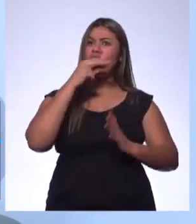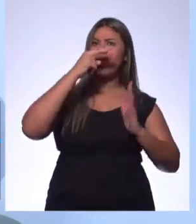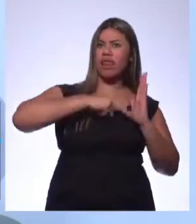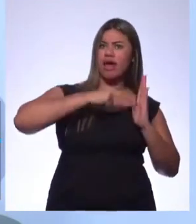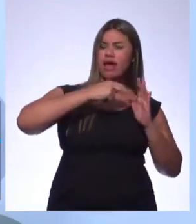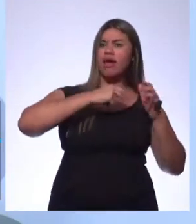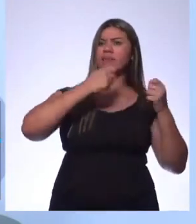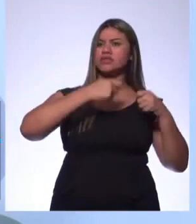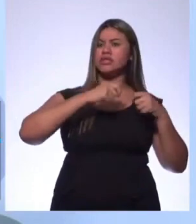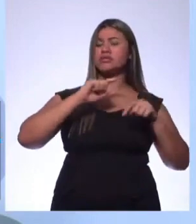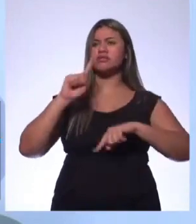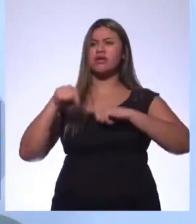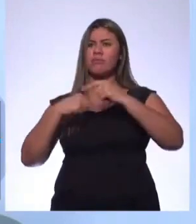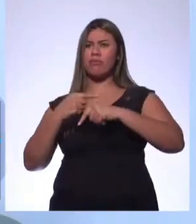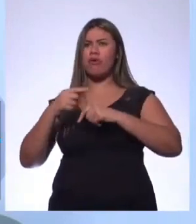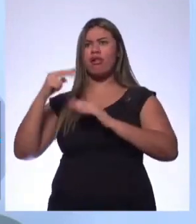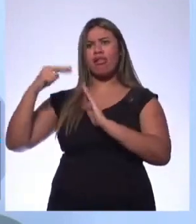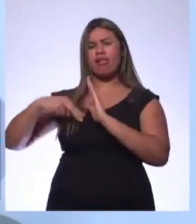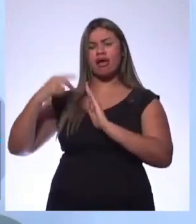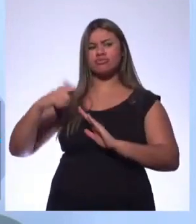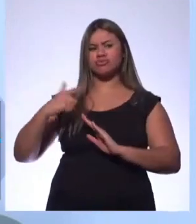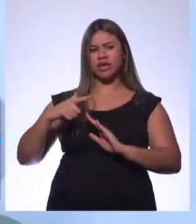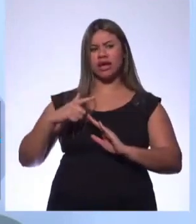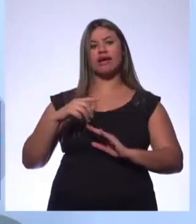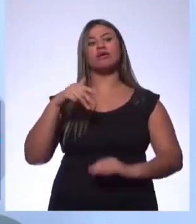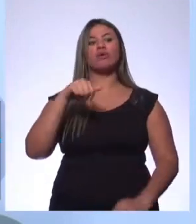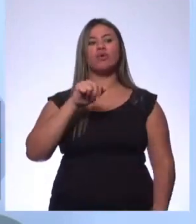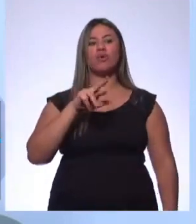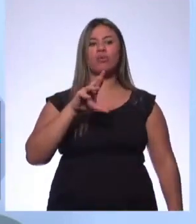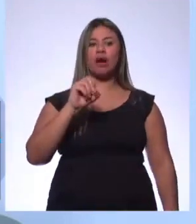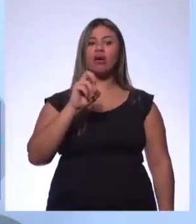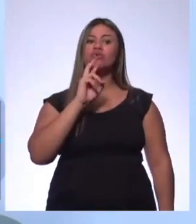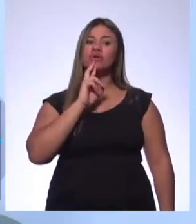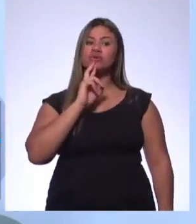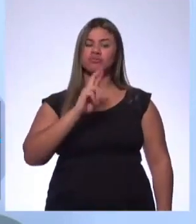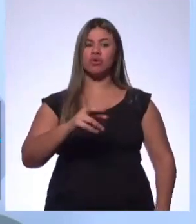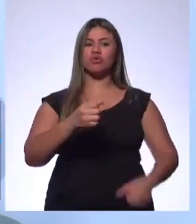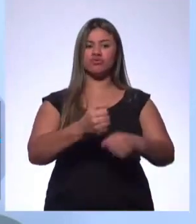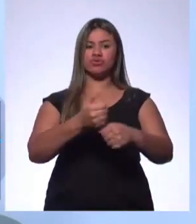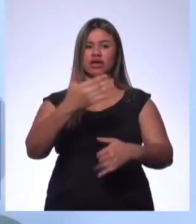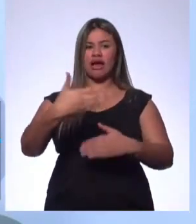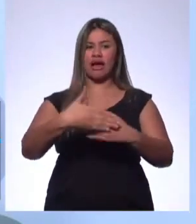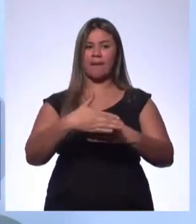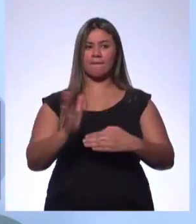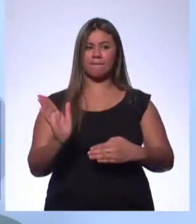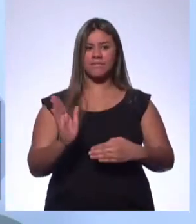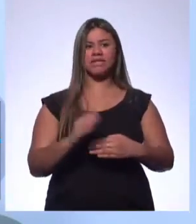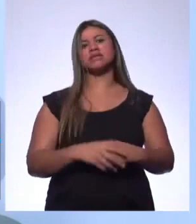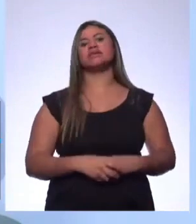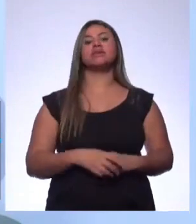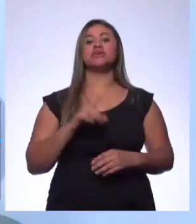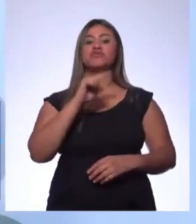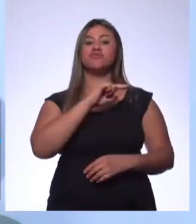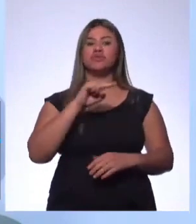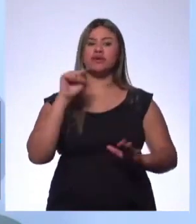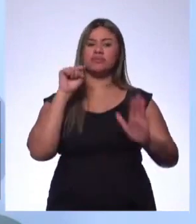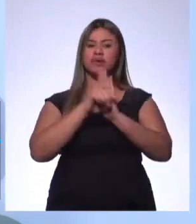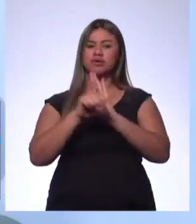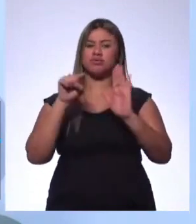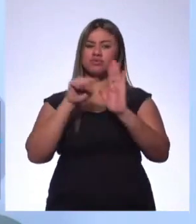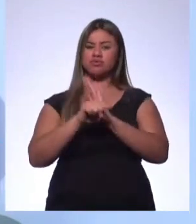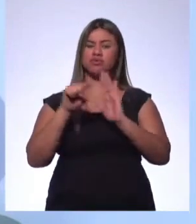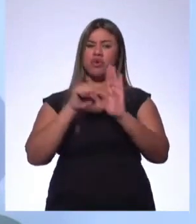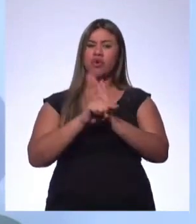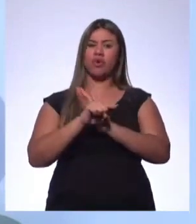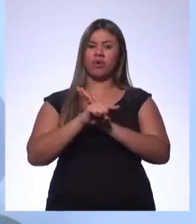essa conclusão? Enquanto o professor Mauro vai respondendo a essa pergunta, eu vou pedir para abrir o chat e vocês vão perguntando para professor Mauro